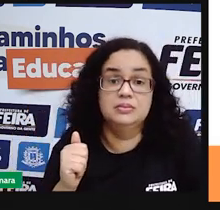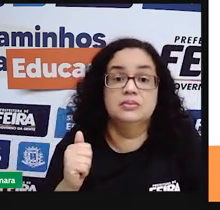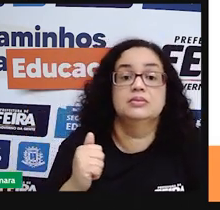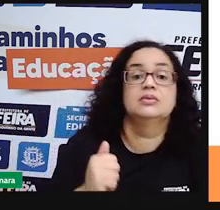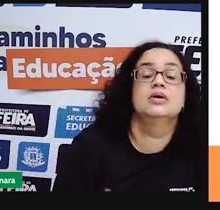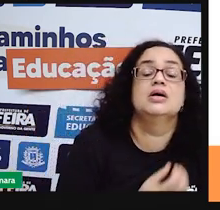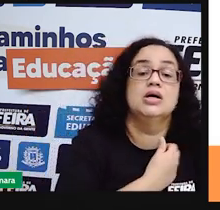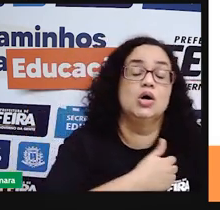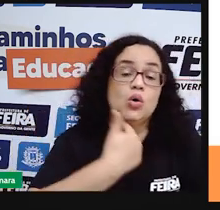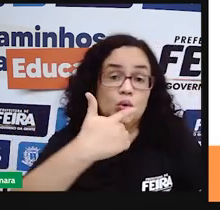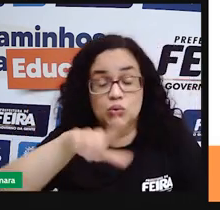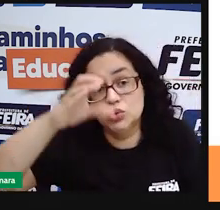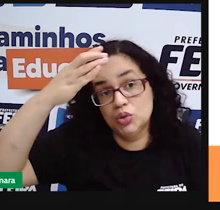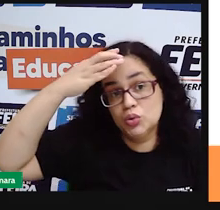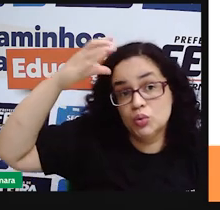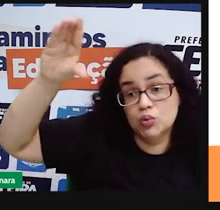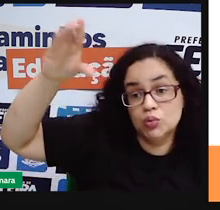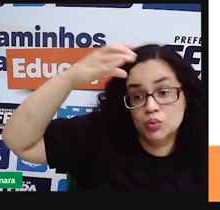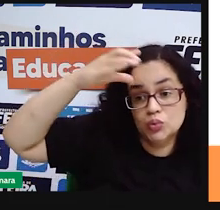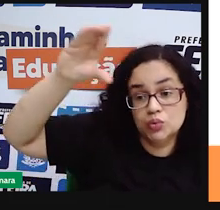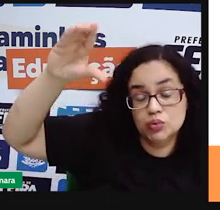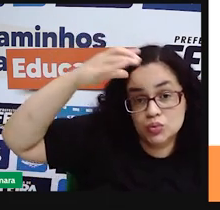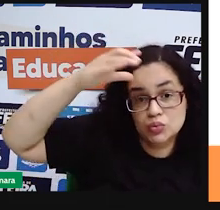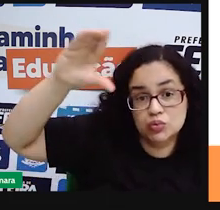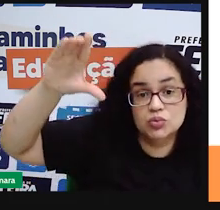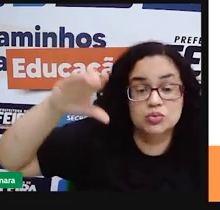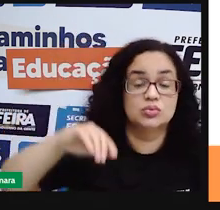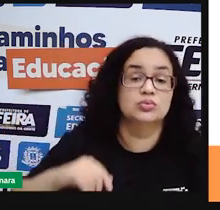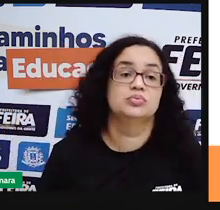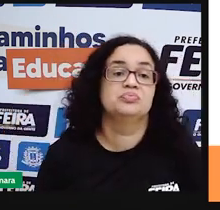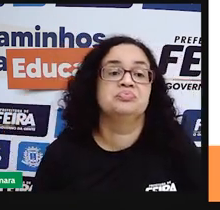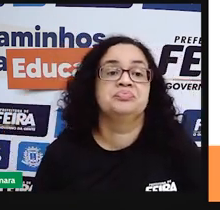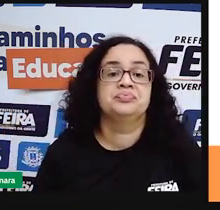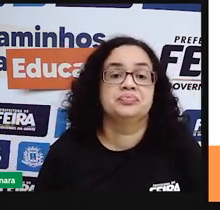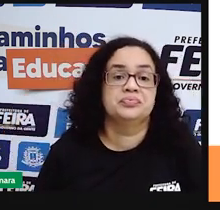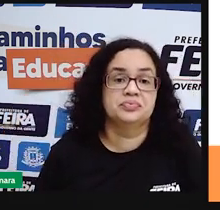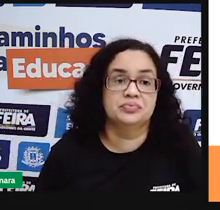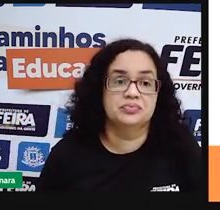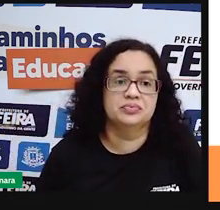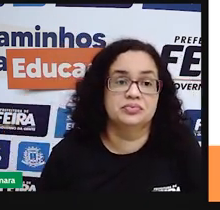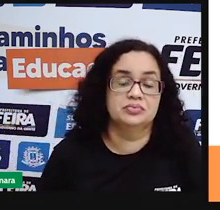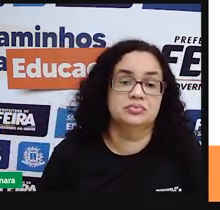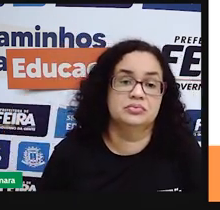outra cultura que faz parte aí do mundo, que faz parte do Brasil.